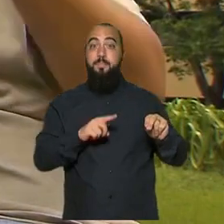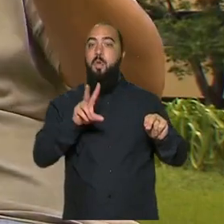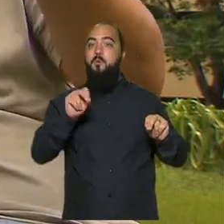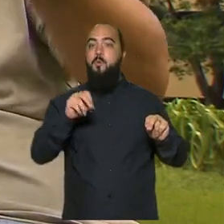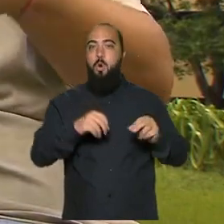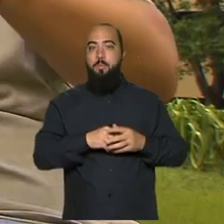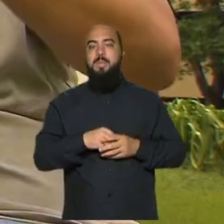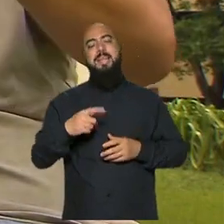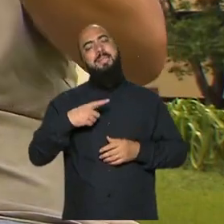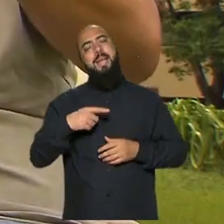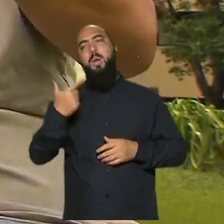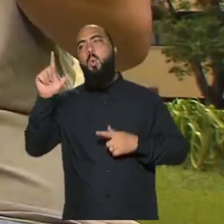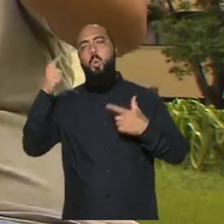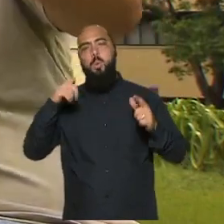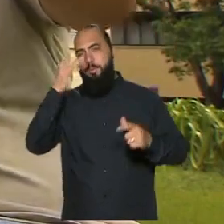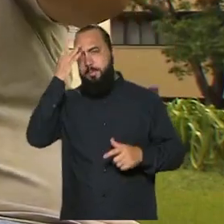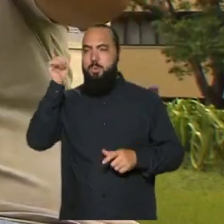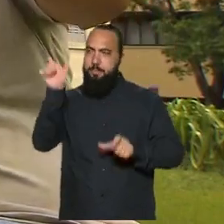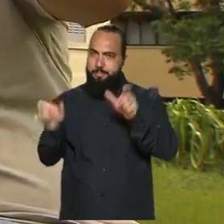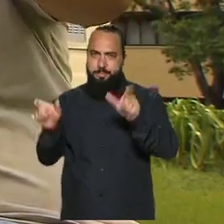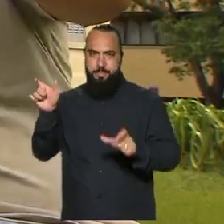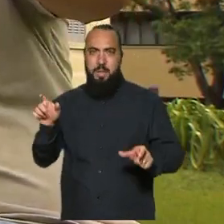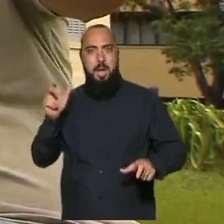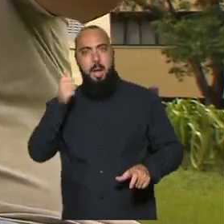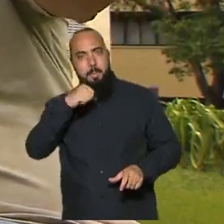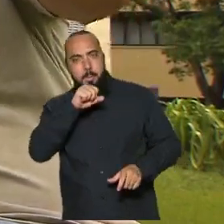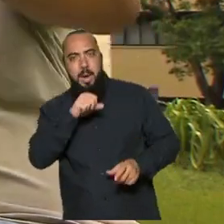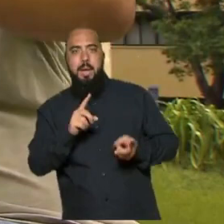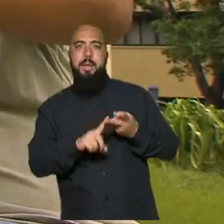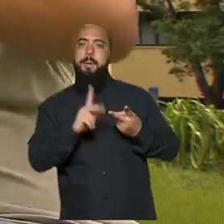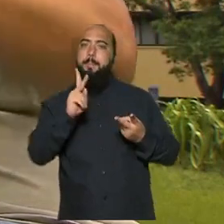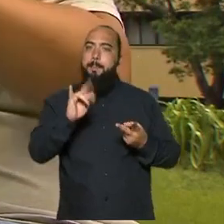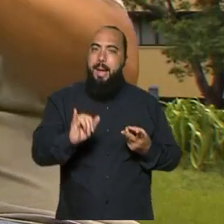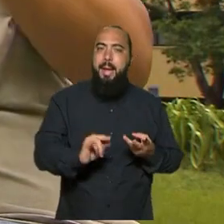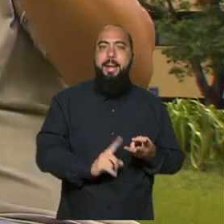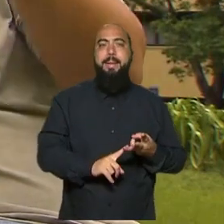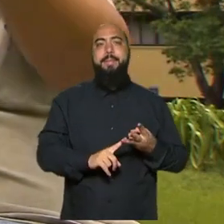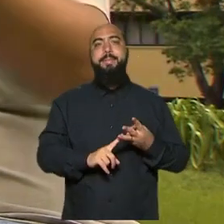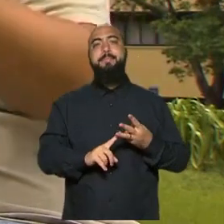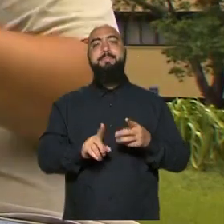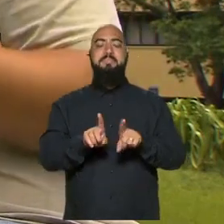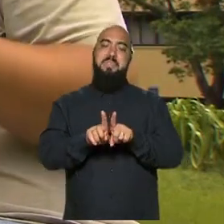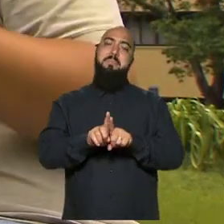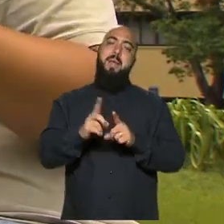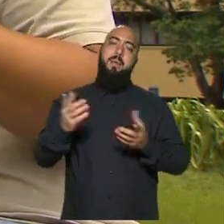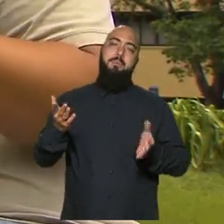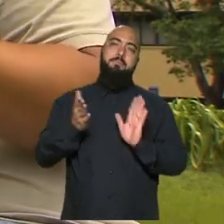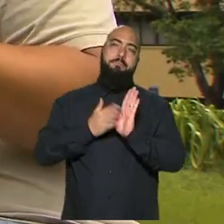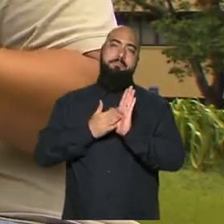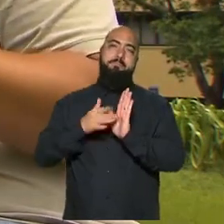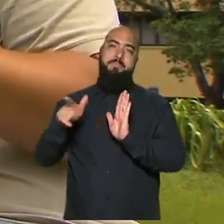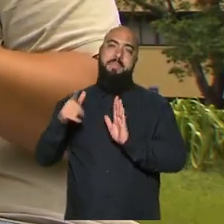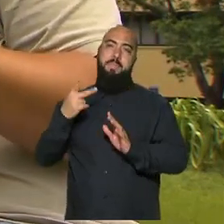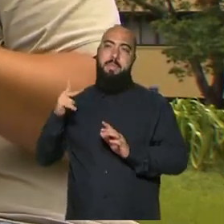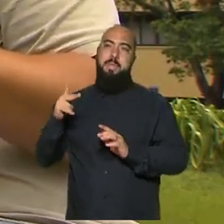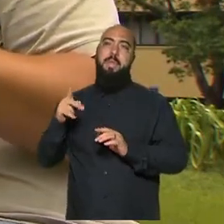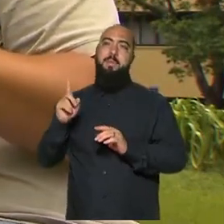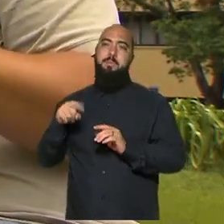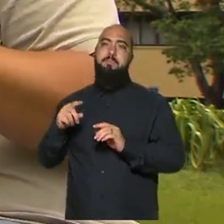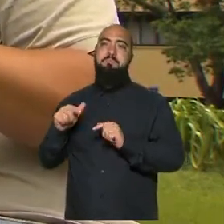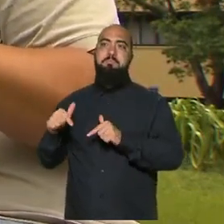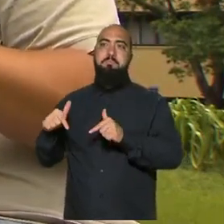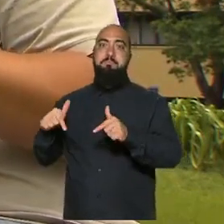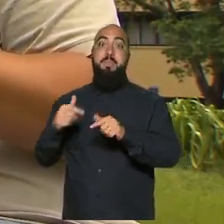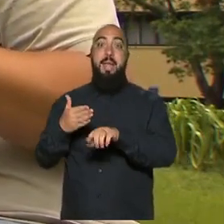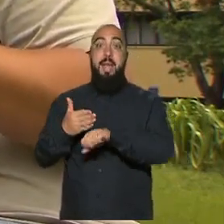personagens, a mãe, o pai, que provavelmente depois vai entrar no